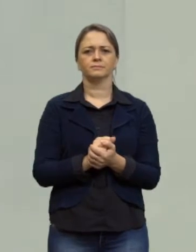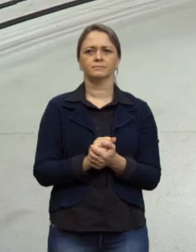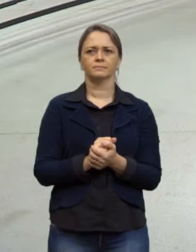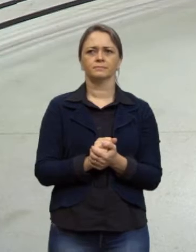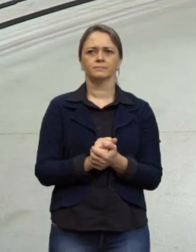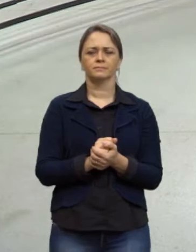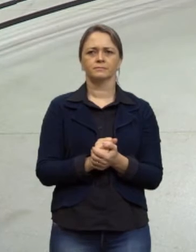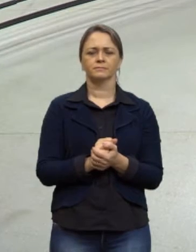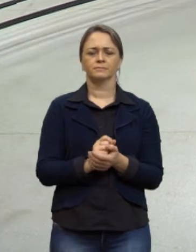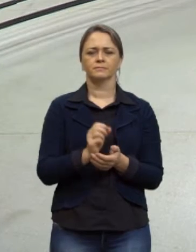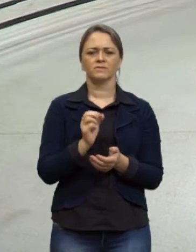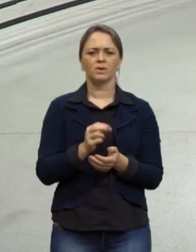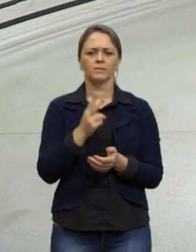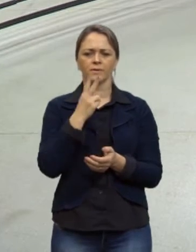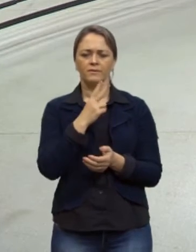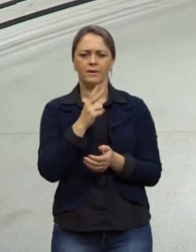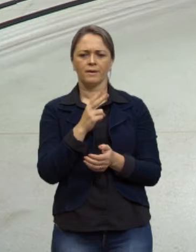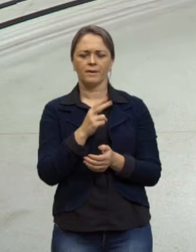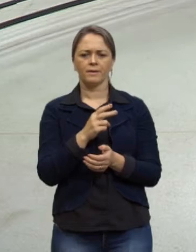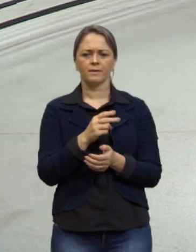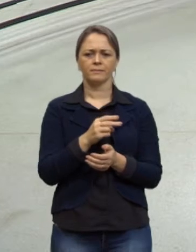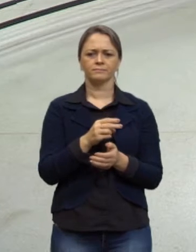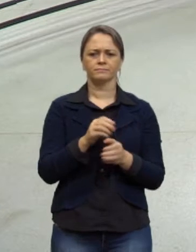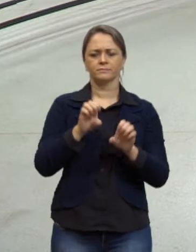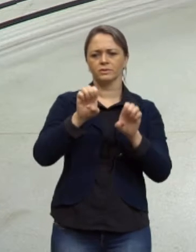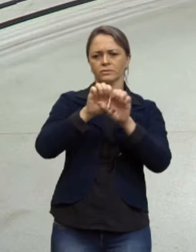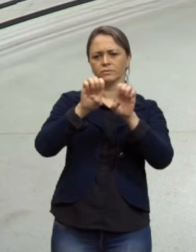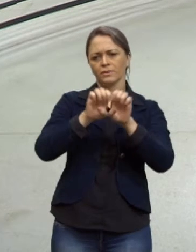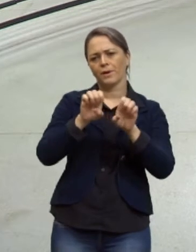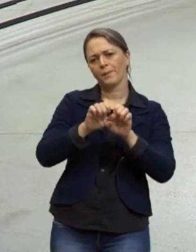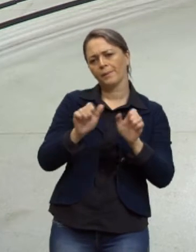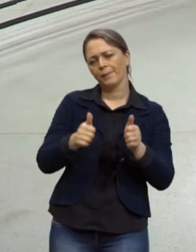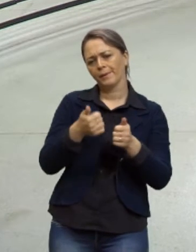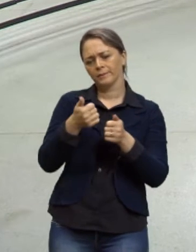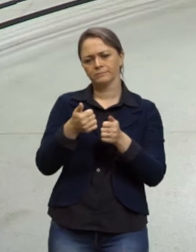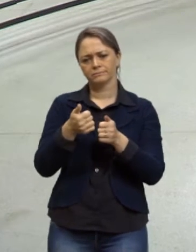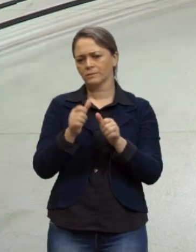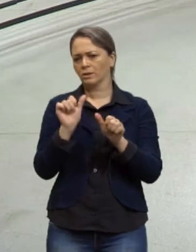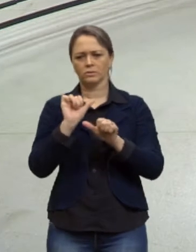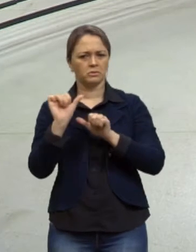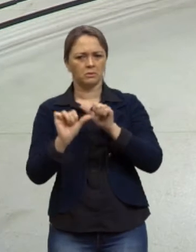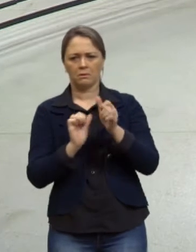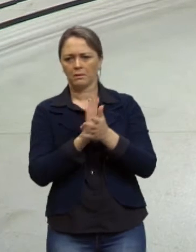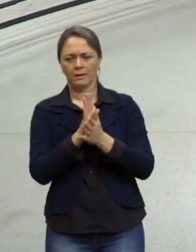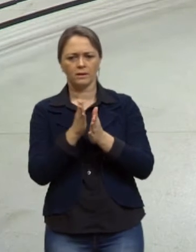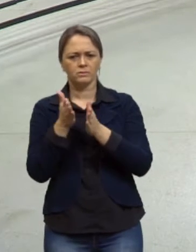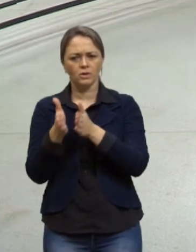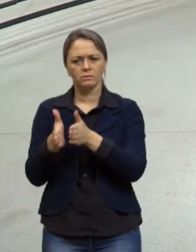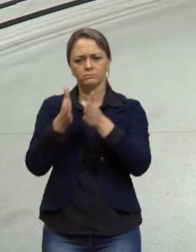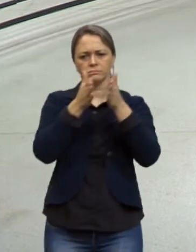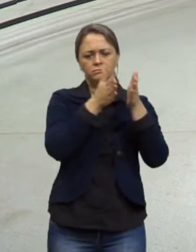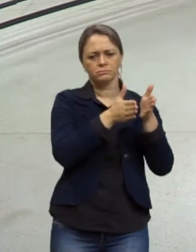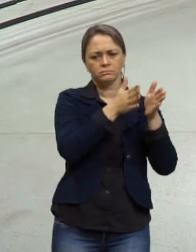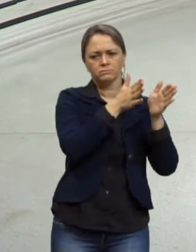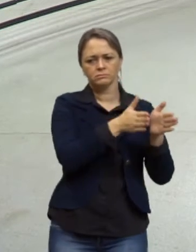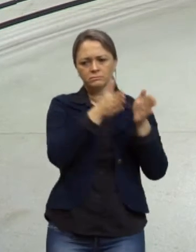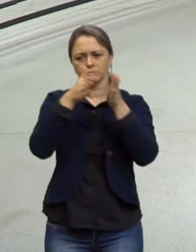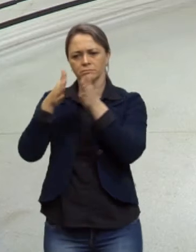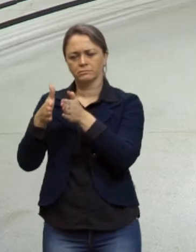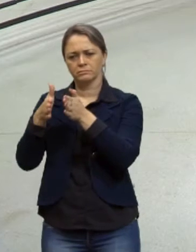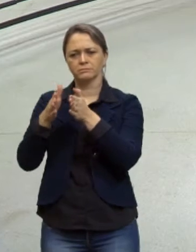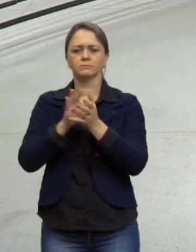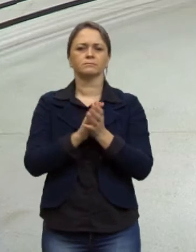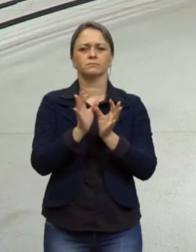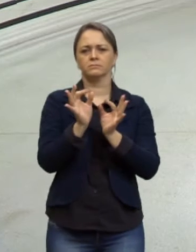certo? Só para nós estruturarmos melhor porque não muda nada no resultado certo? É só uma questão de estrutura e